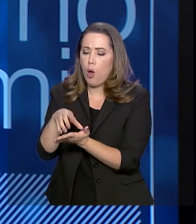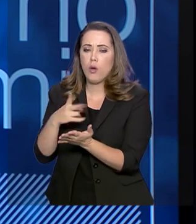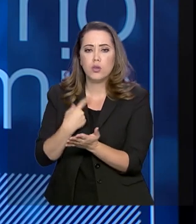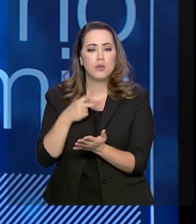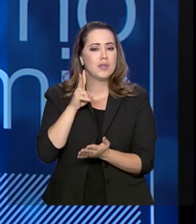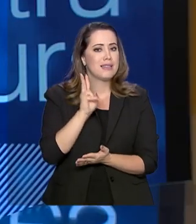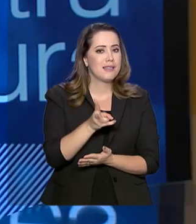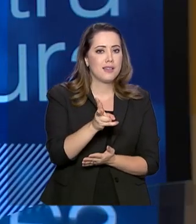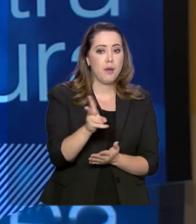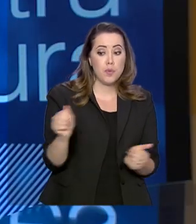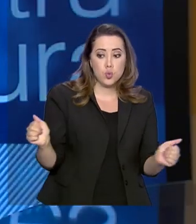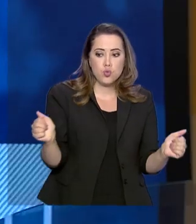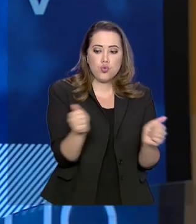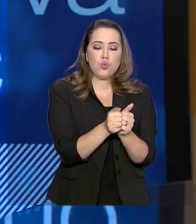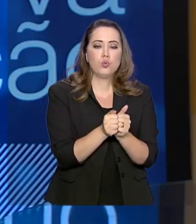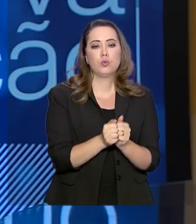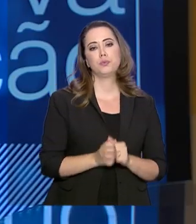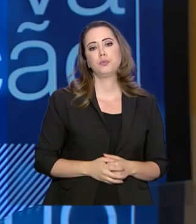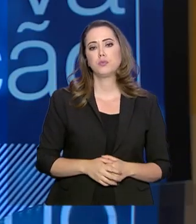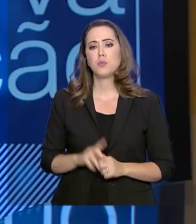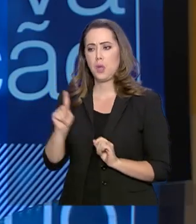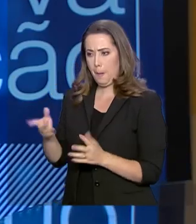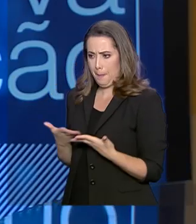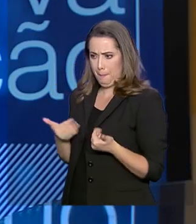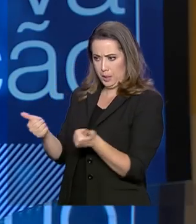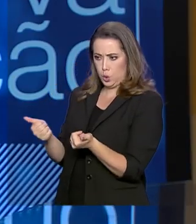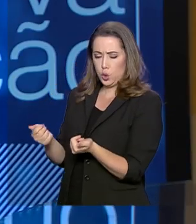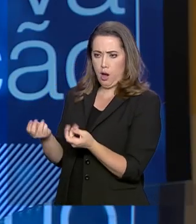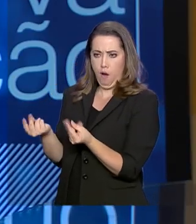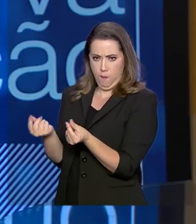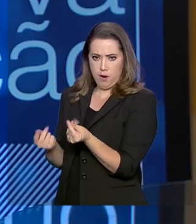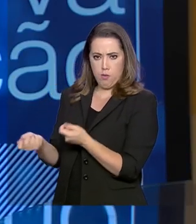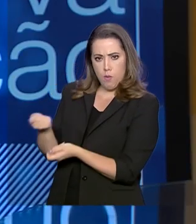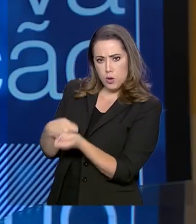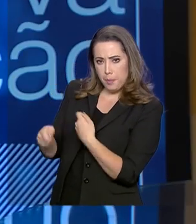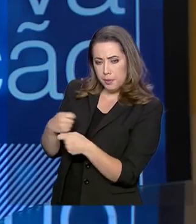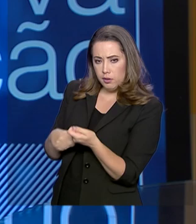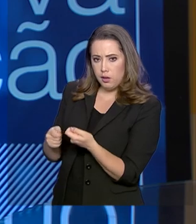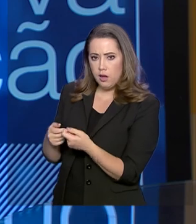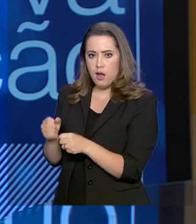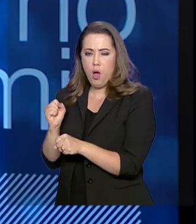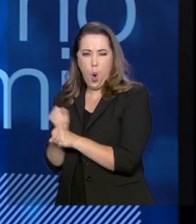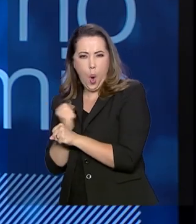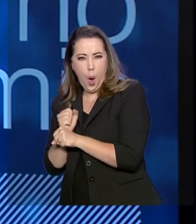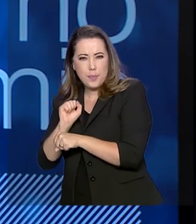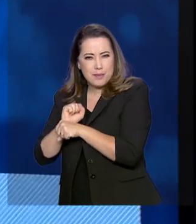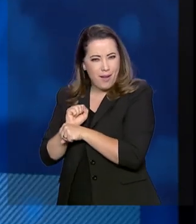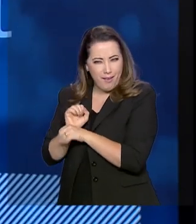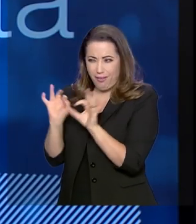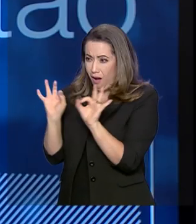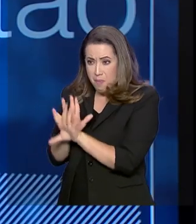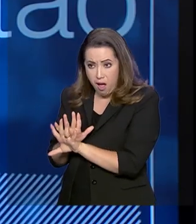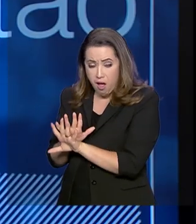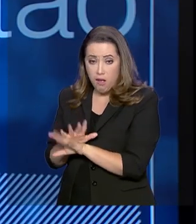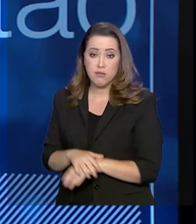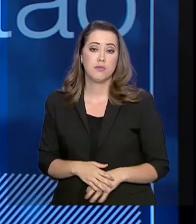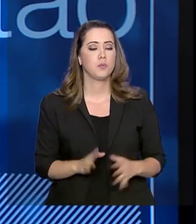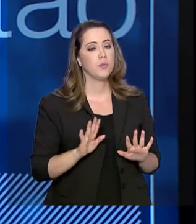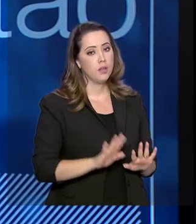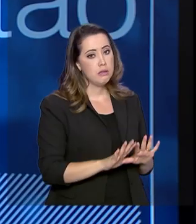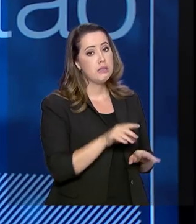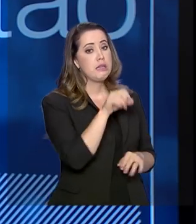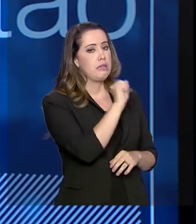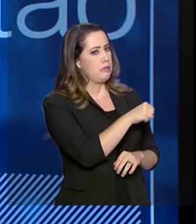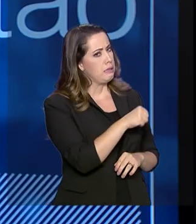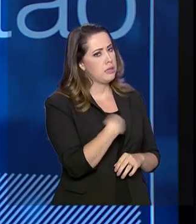mesma direção. Isso para otimizar recursos, não deixar obras paradas no país? Exatamente. Não queremos ter prioridades do